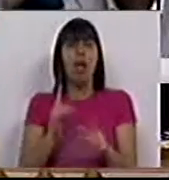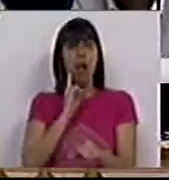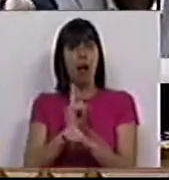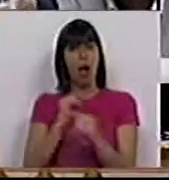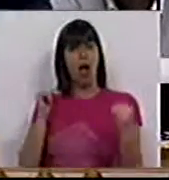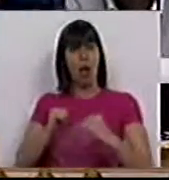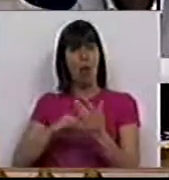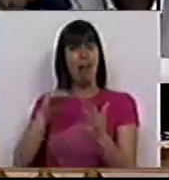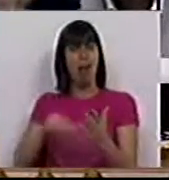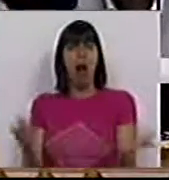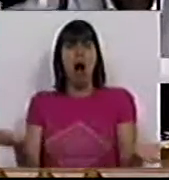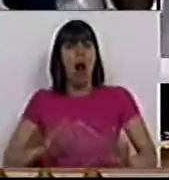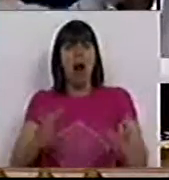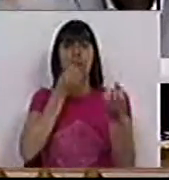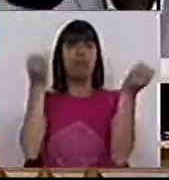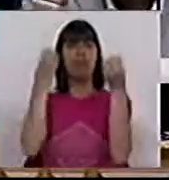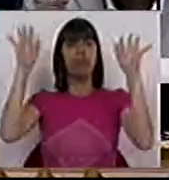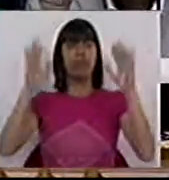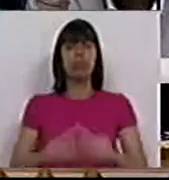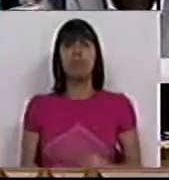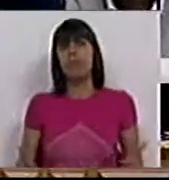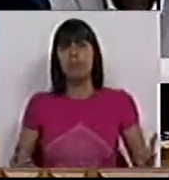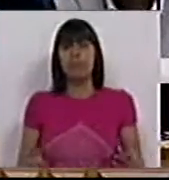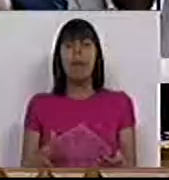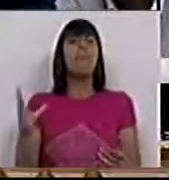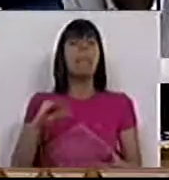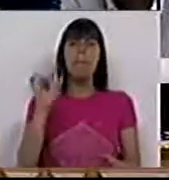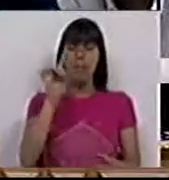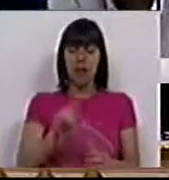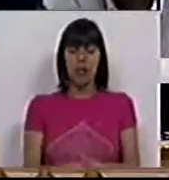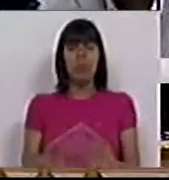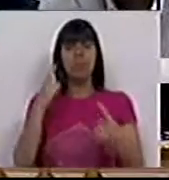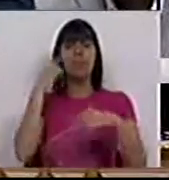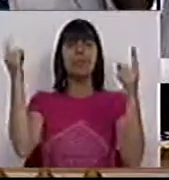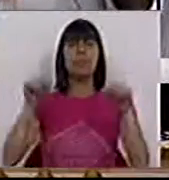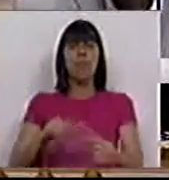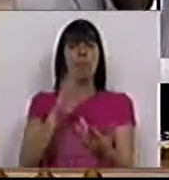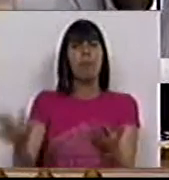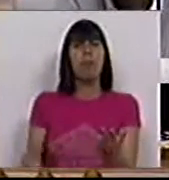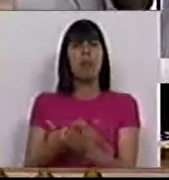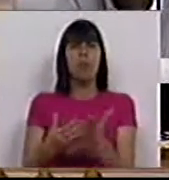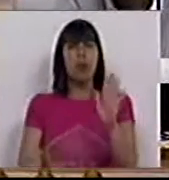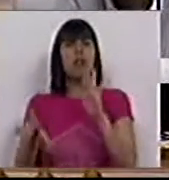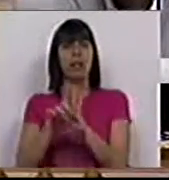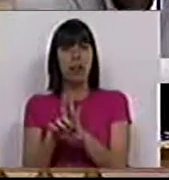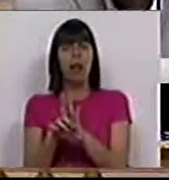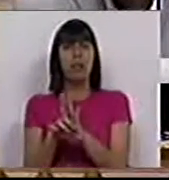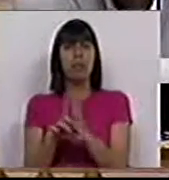que elas, pura e simplesmente, desapareçam. Mais, trazem-nos aqui uma proposta de lei